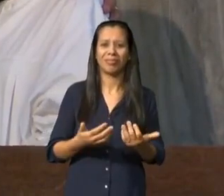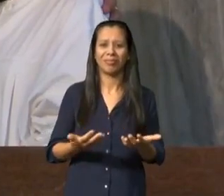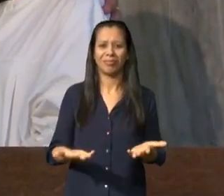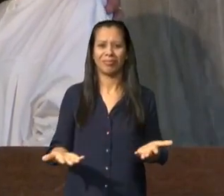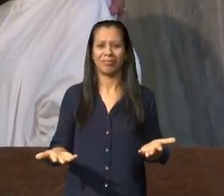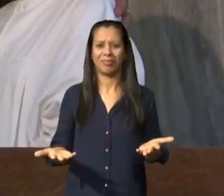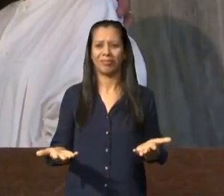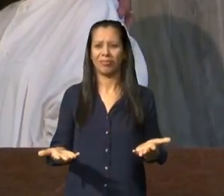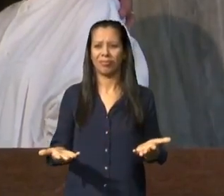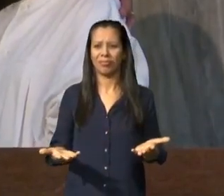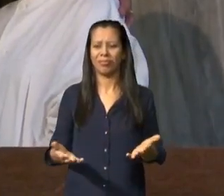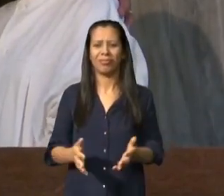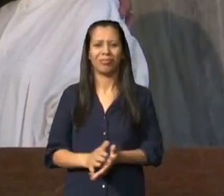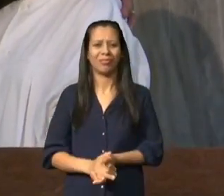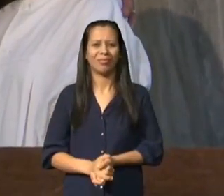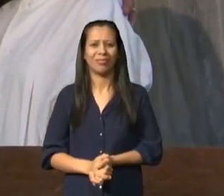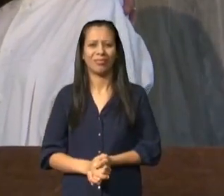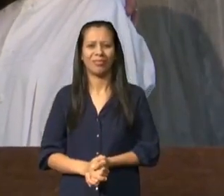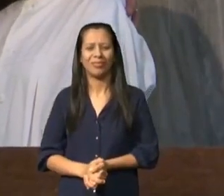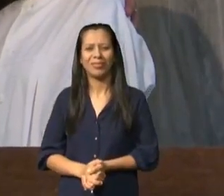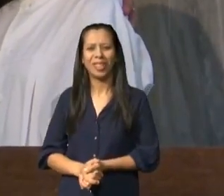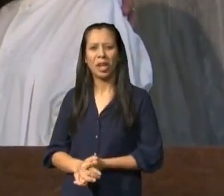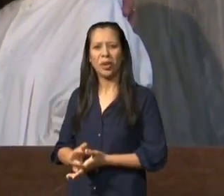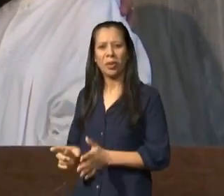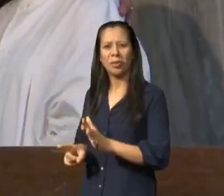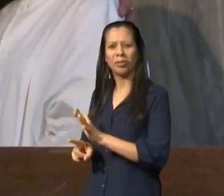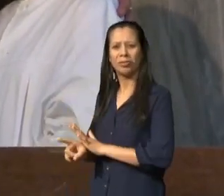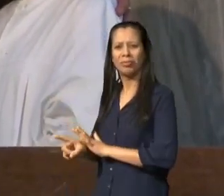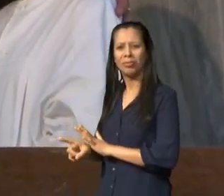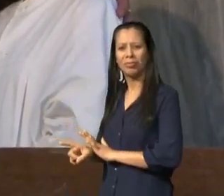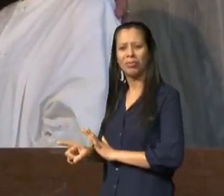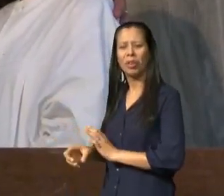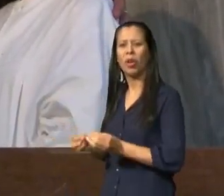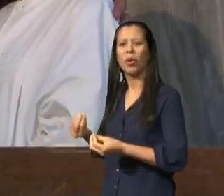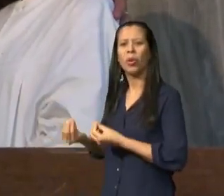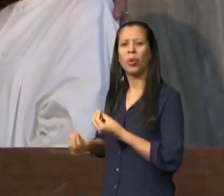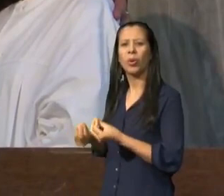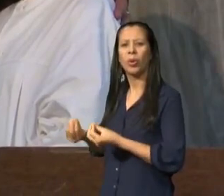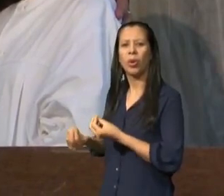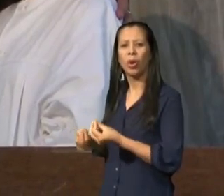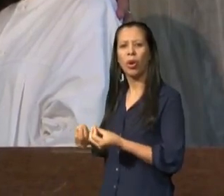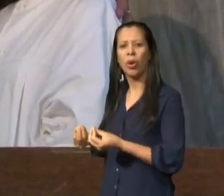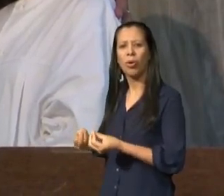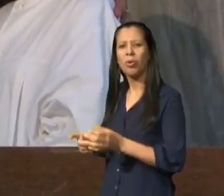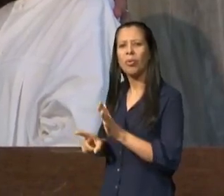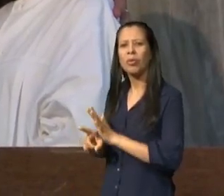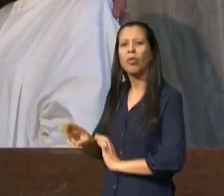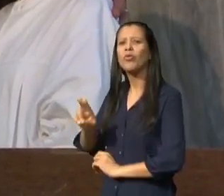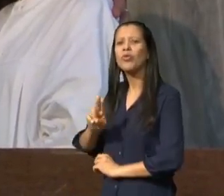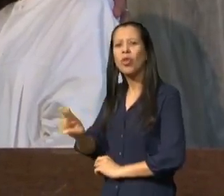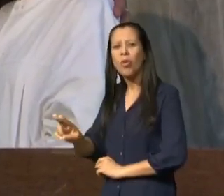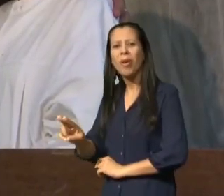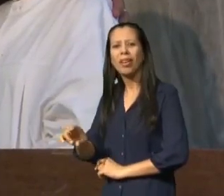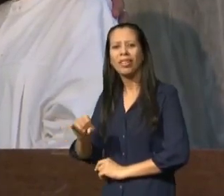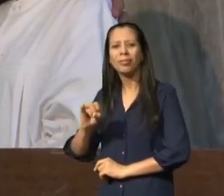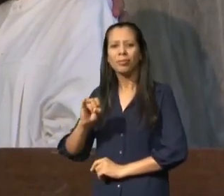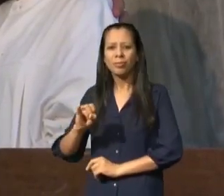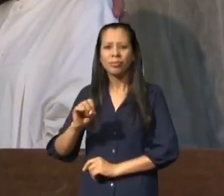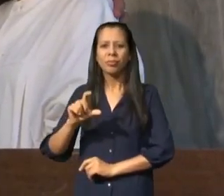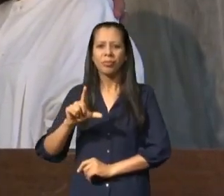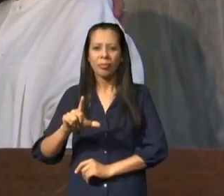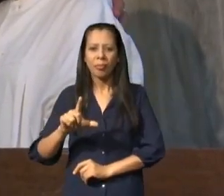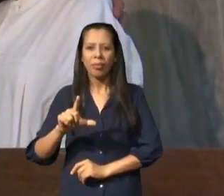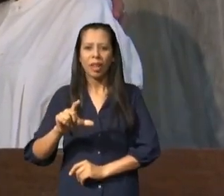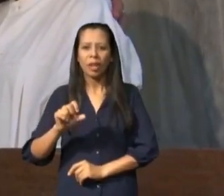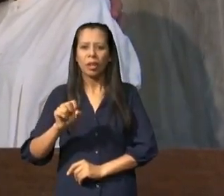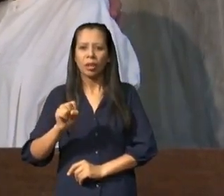me conformava diz assim mas como é teu nome é Isildinha falei não mas o teu nome aí ela entendeu não pastor eu tenho